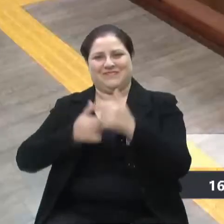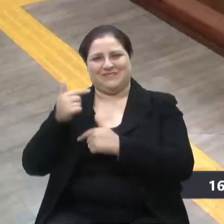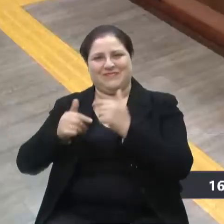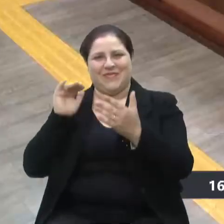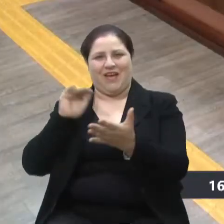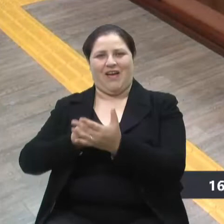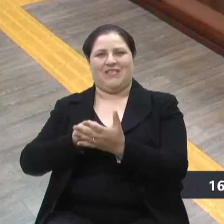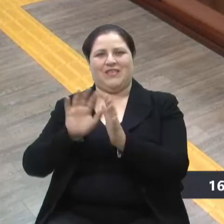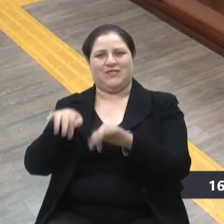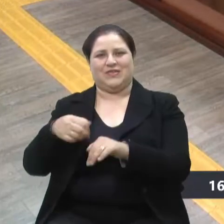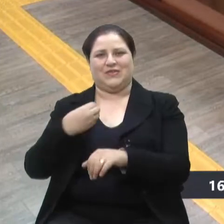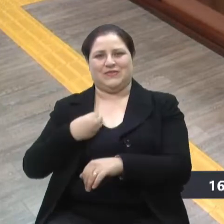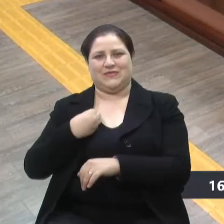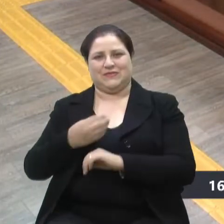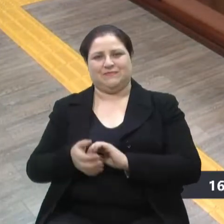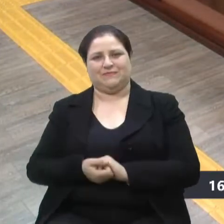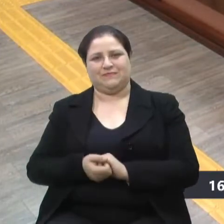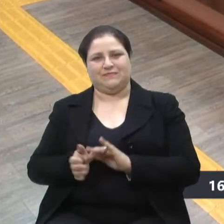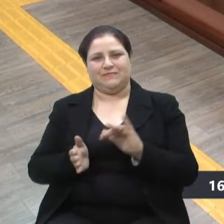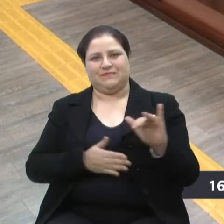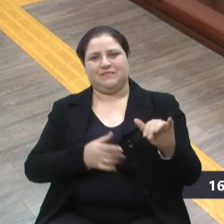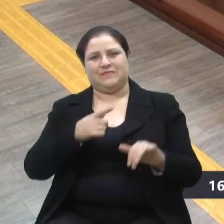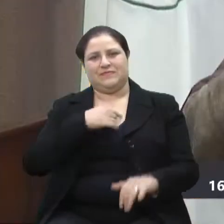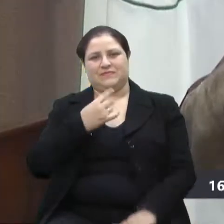Então nós teremos esses dois milhões,